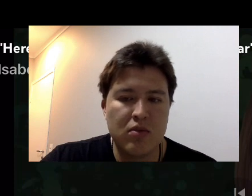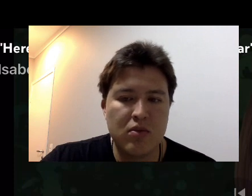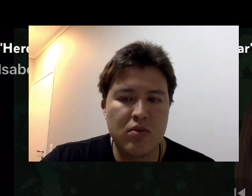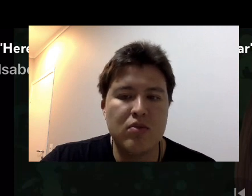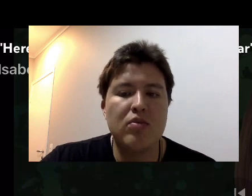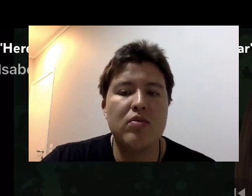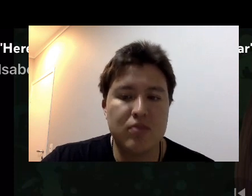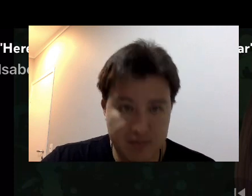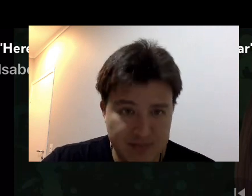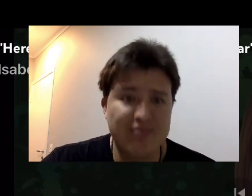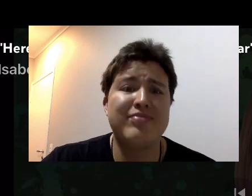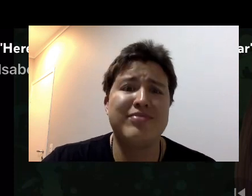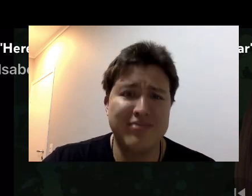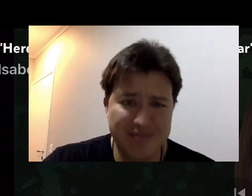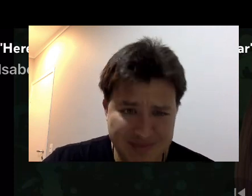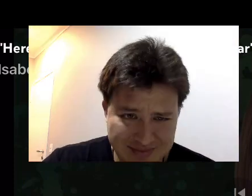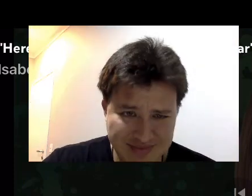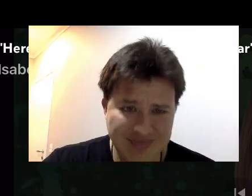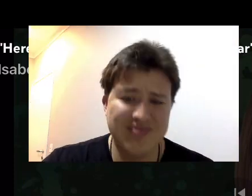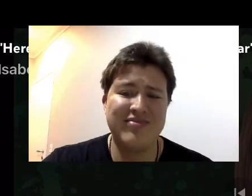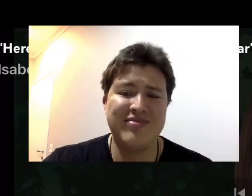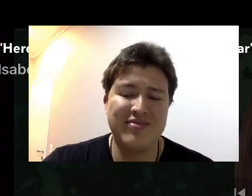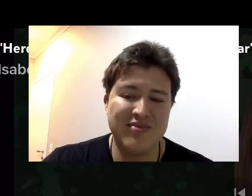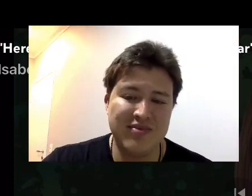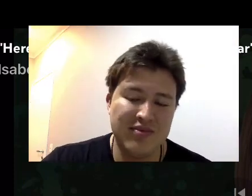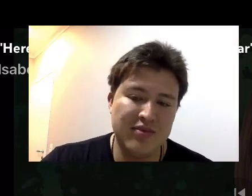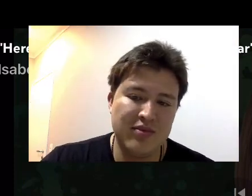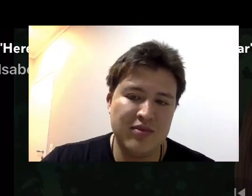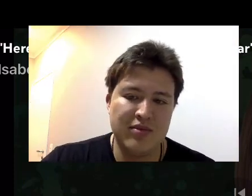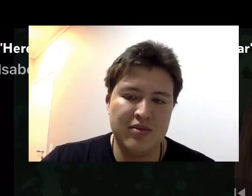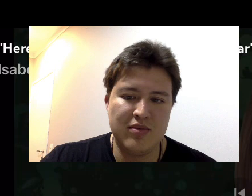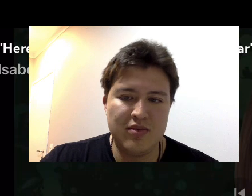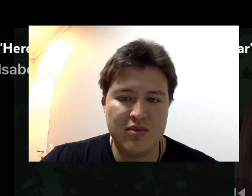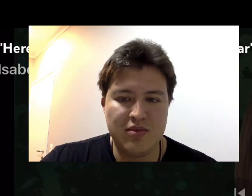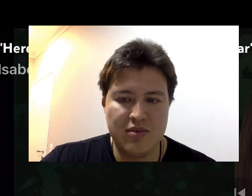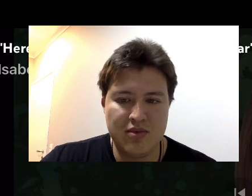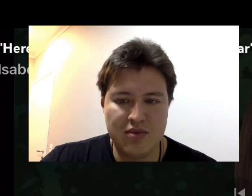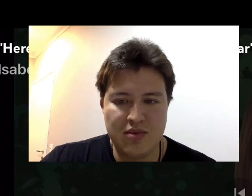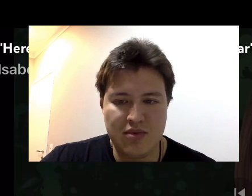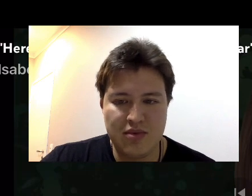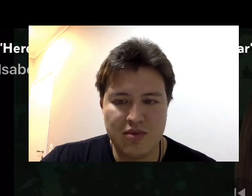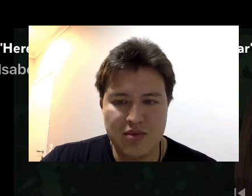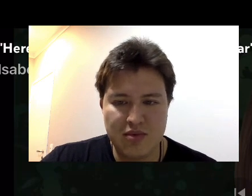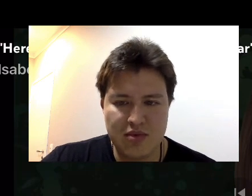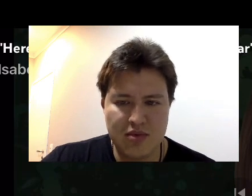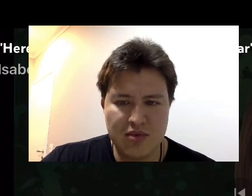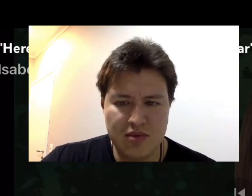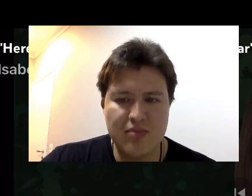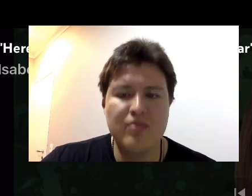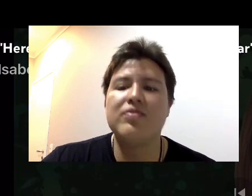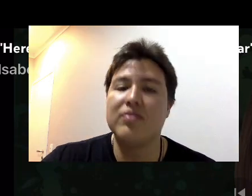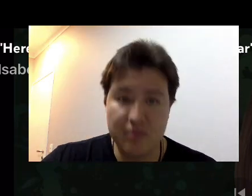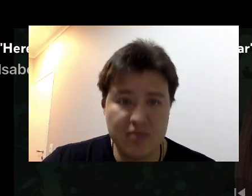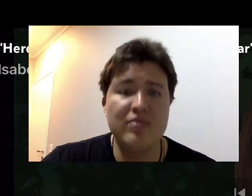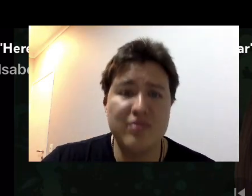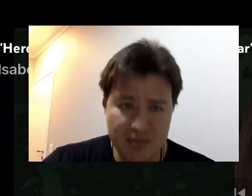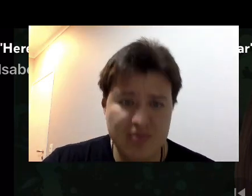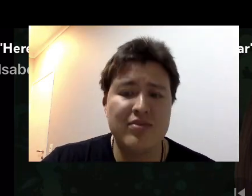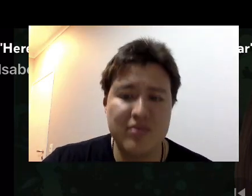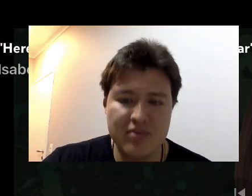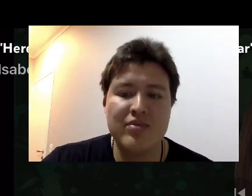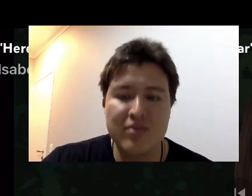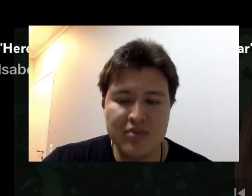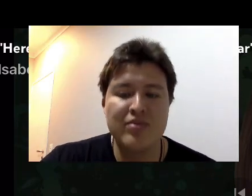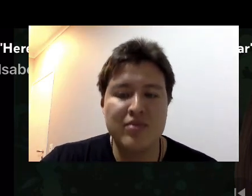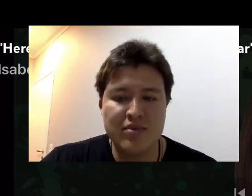senti aquele pavor no cinema de, assim, do couro cabeludo pinicar, a boca ficar seca, você sente que o sangue está fugindo